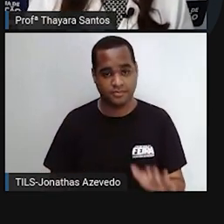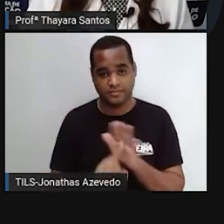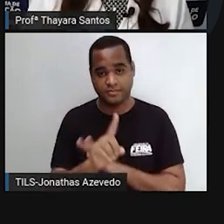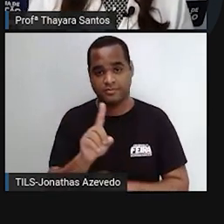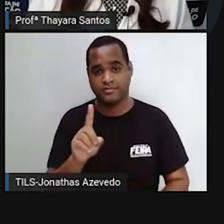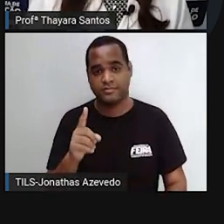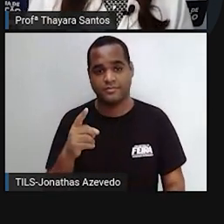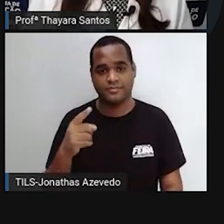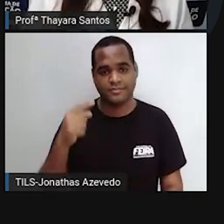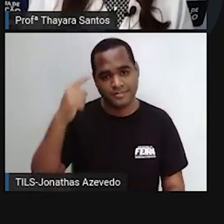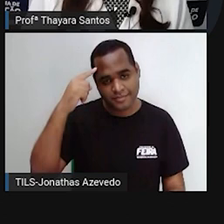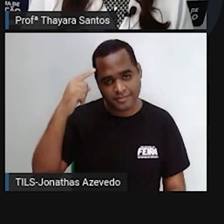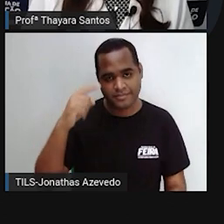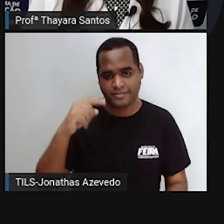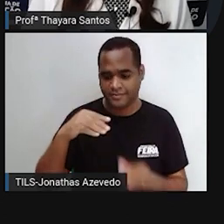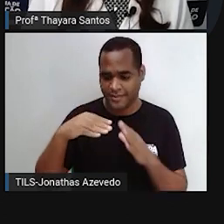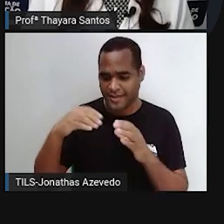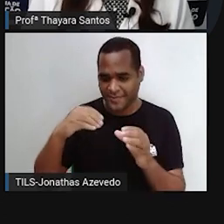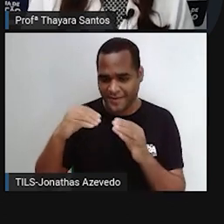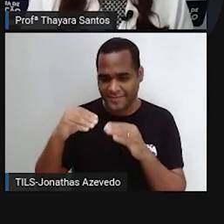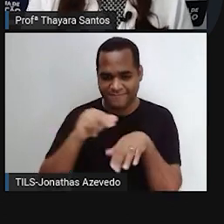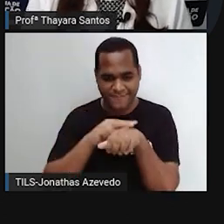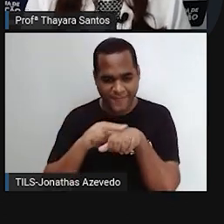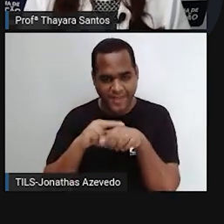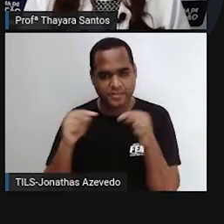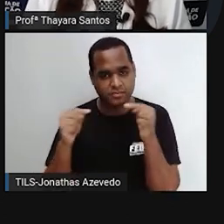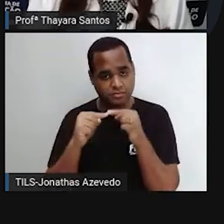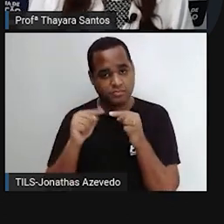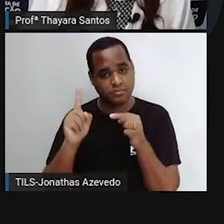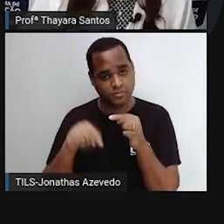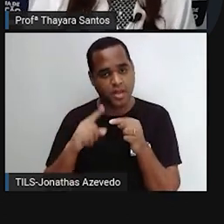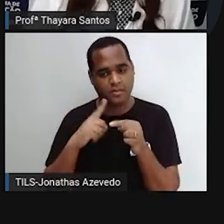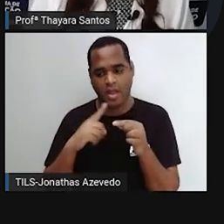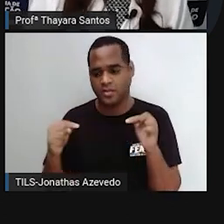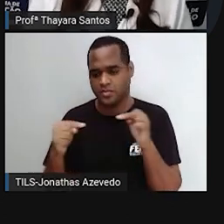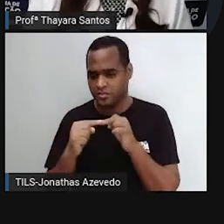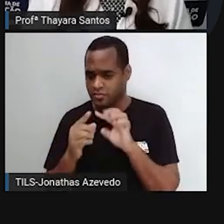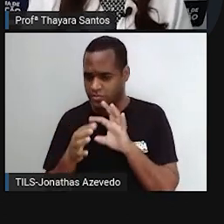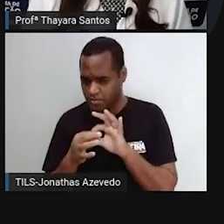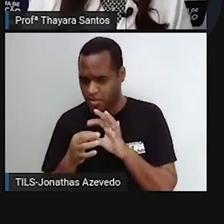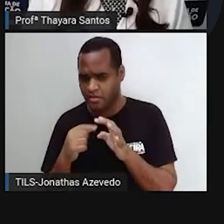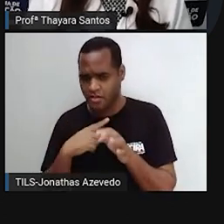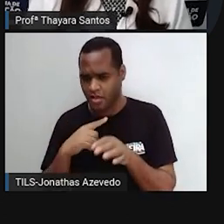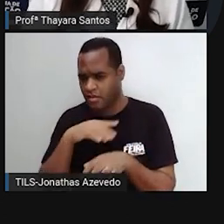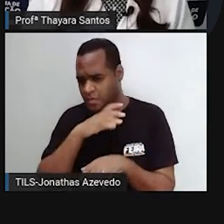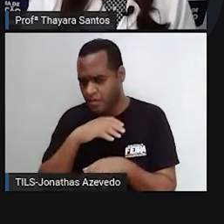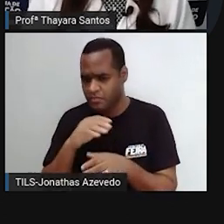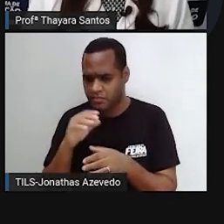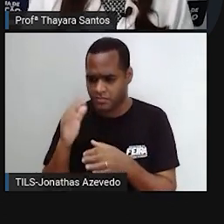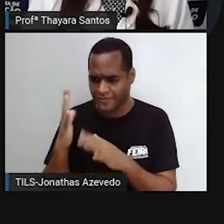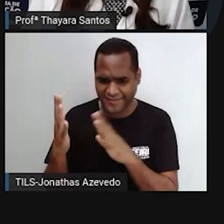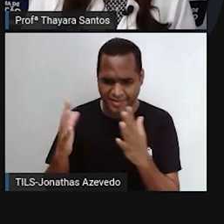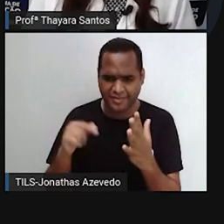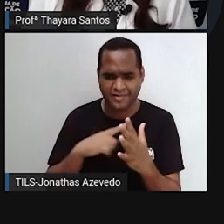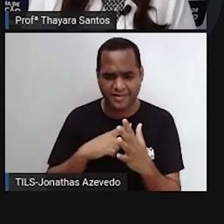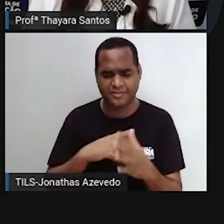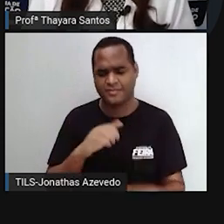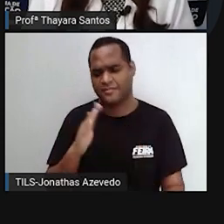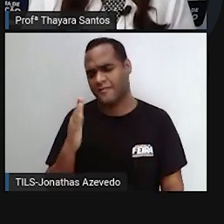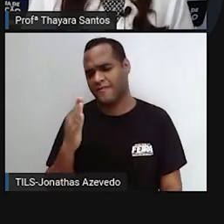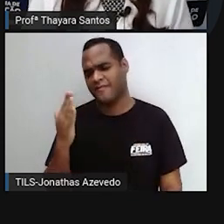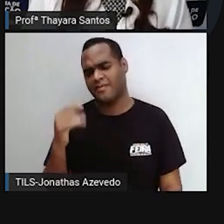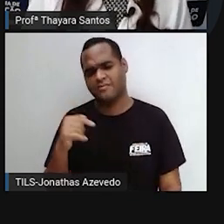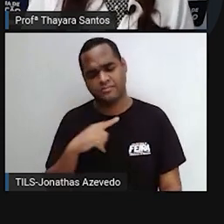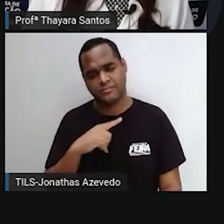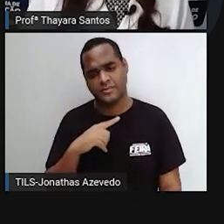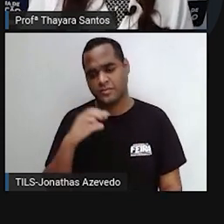pergunta. O cloroplasto está presente na célula eucariótica animal e vegetal? Essa afirmação é falsa, completamente